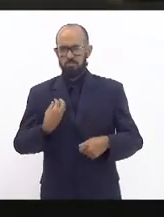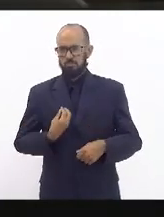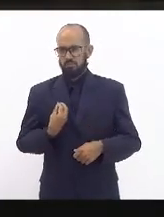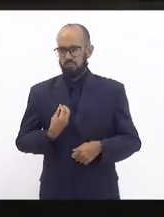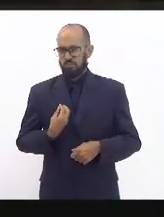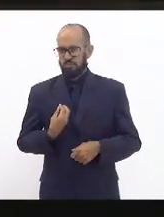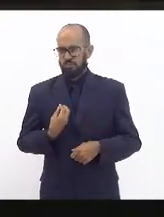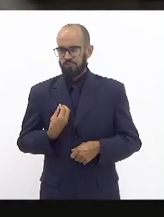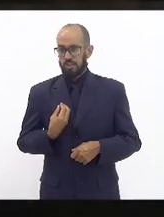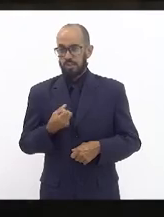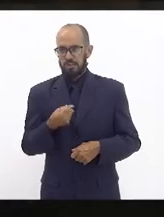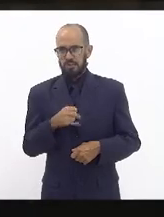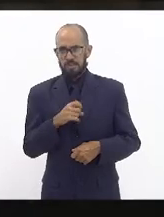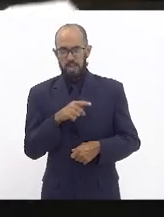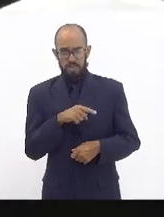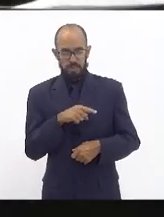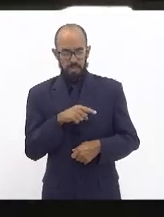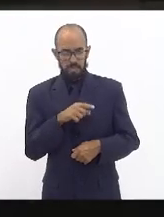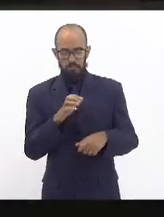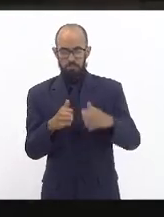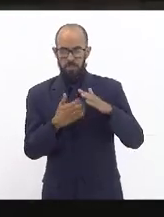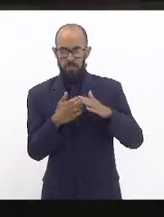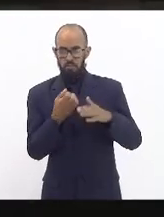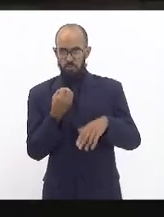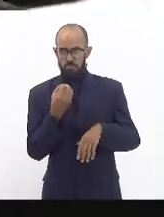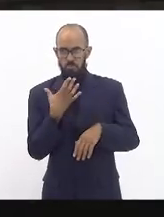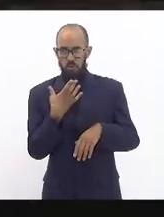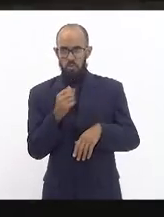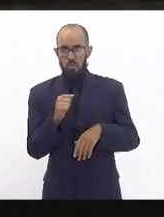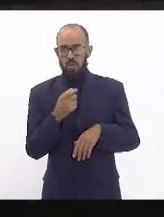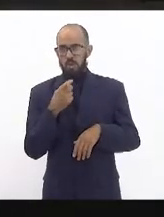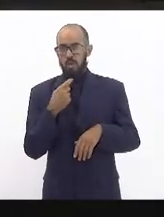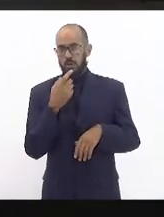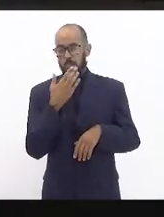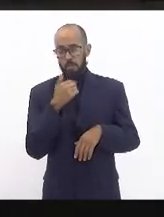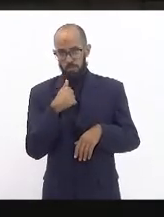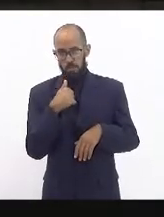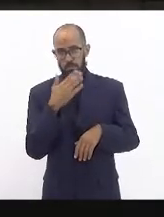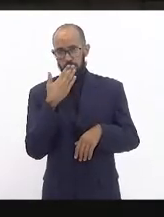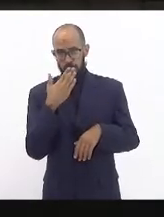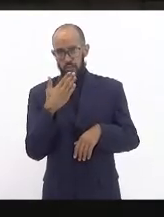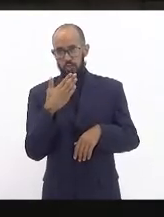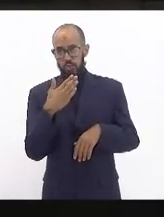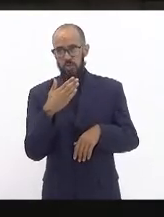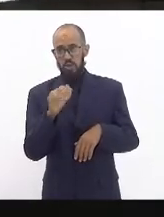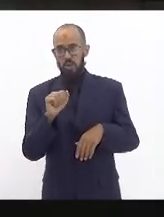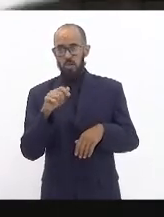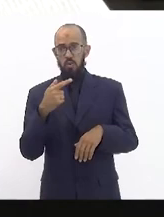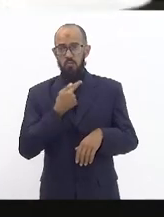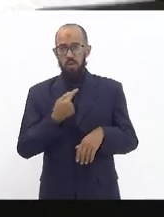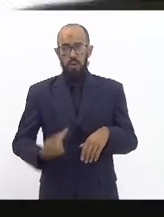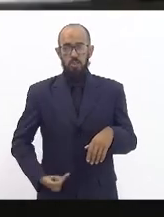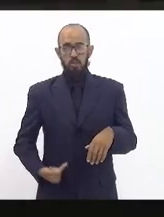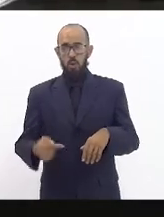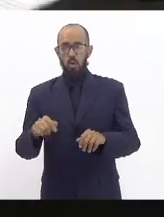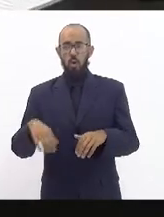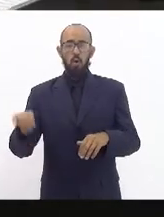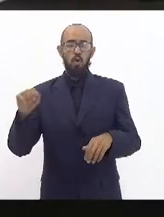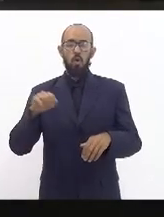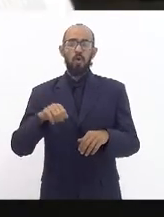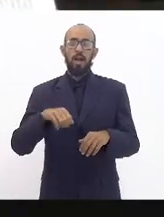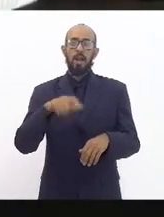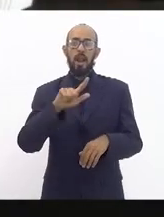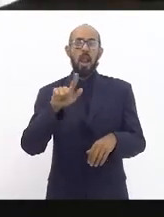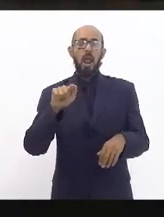termoelétrica fosse boa mesmo sabe onde ele colocar? eu mandaria o Governador autorizar colocar lá na Lagoa Rodrigo de